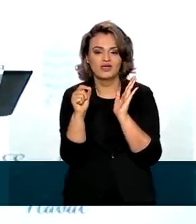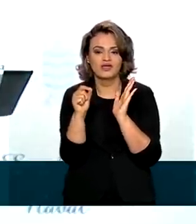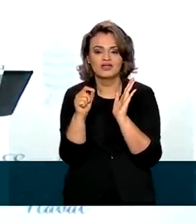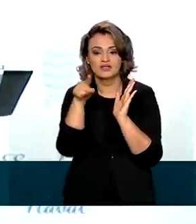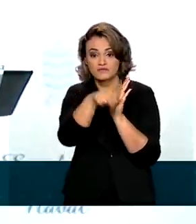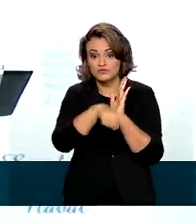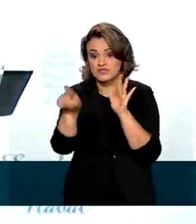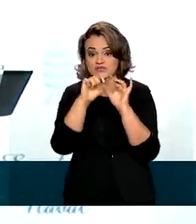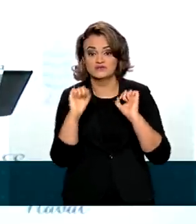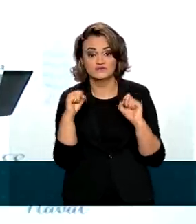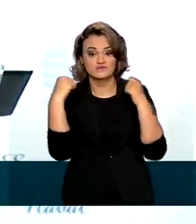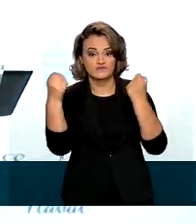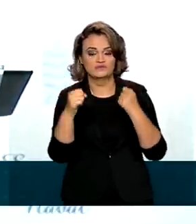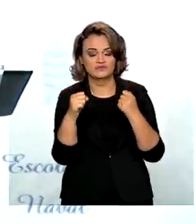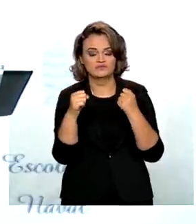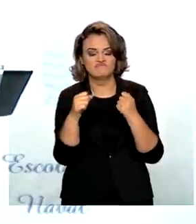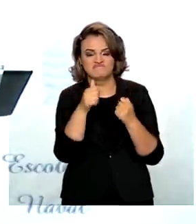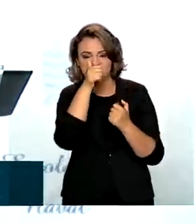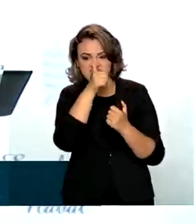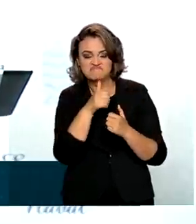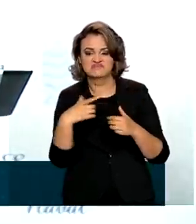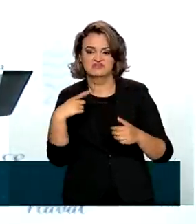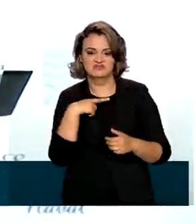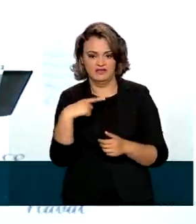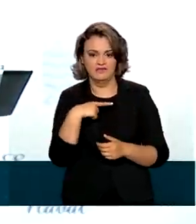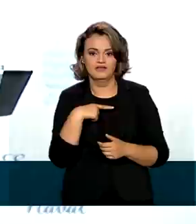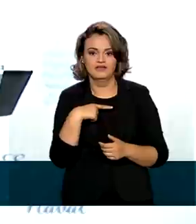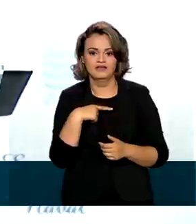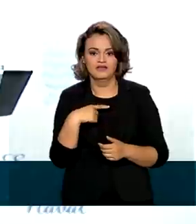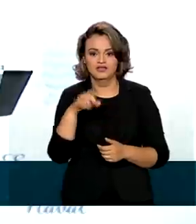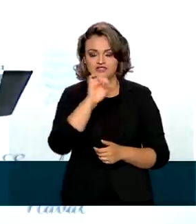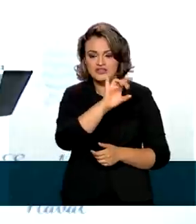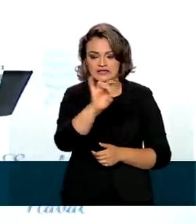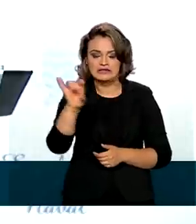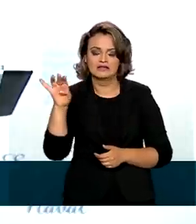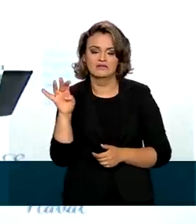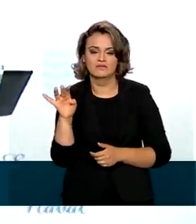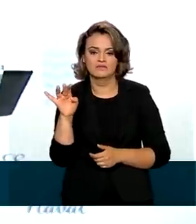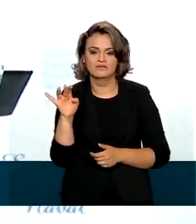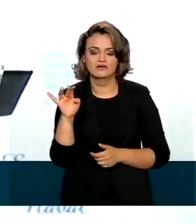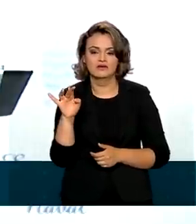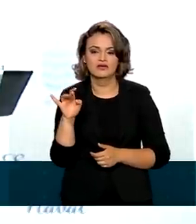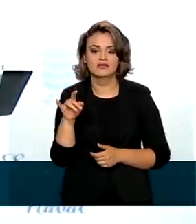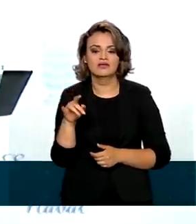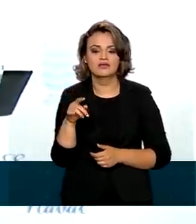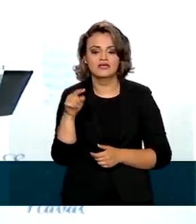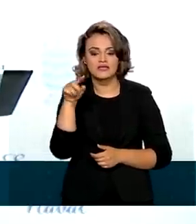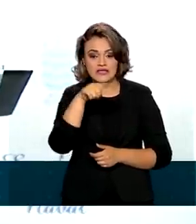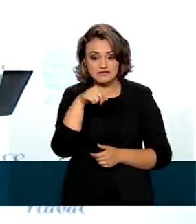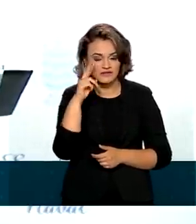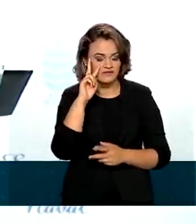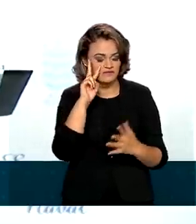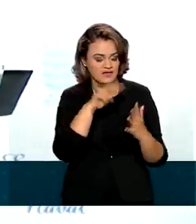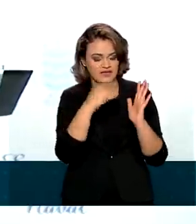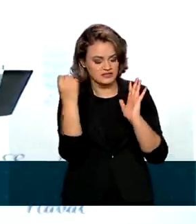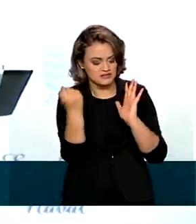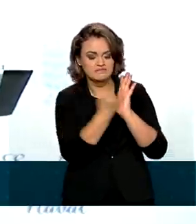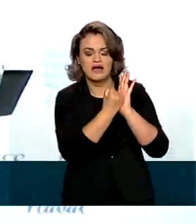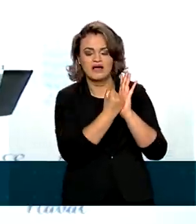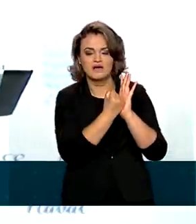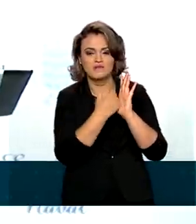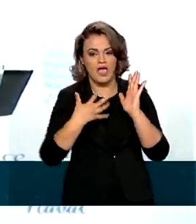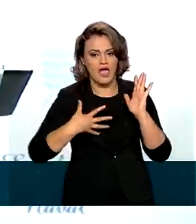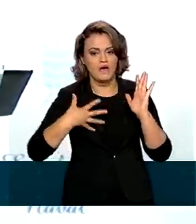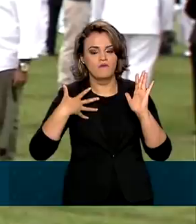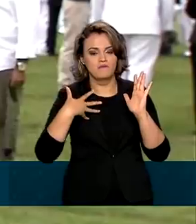do esforço e da dedicação dos senhores e das senhoras e enverguem esse símbolo com honra